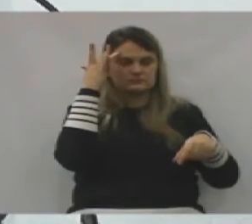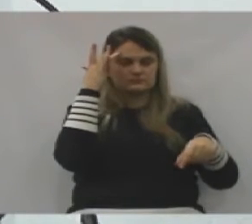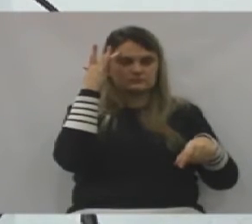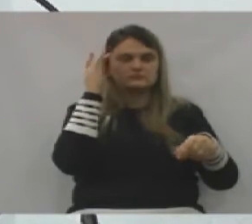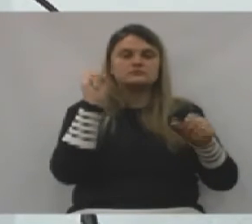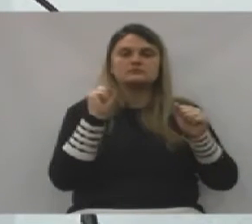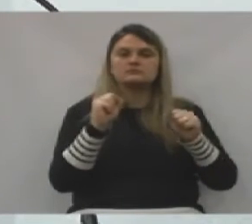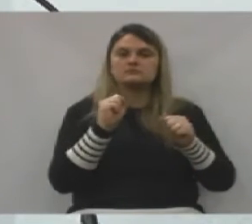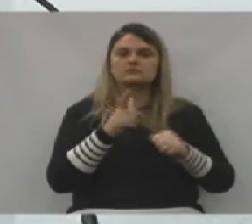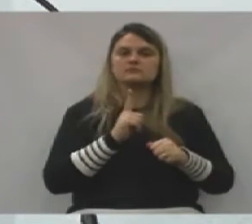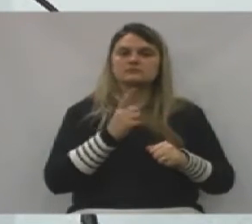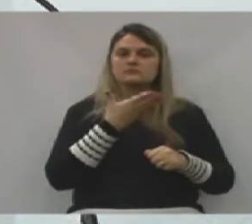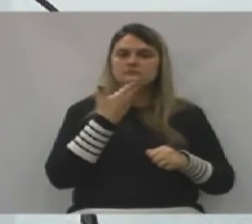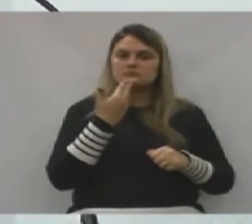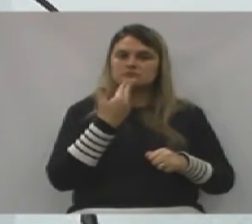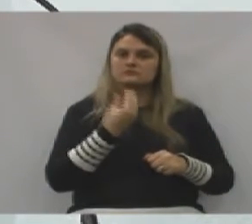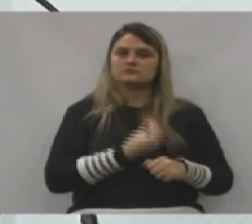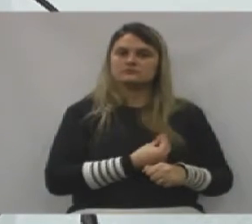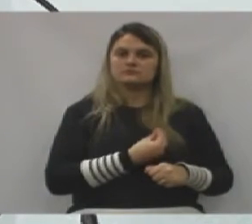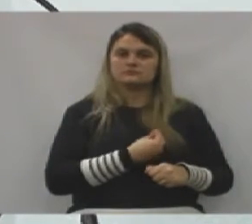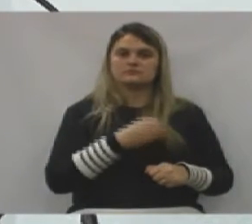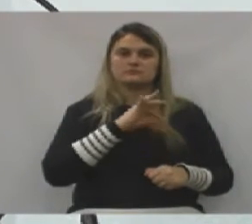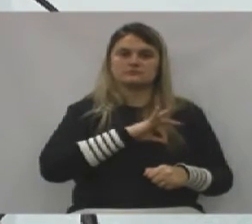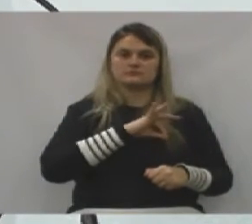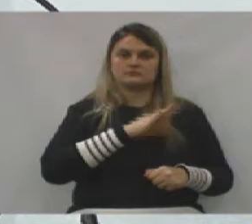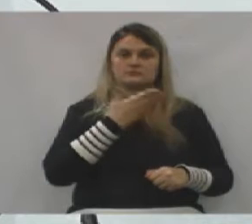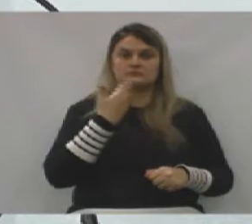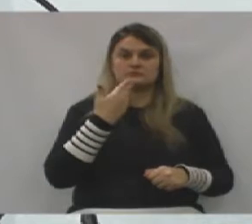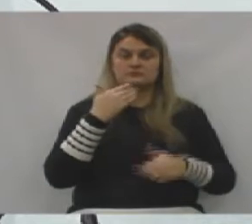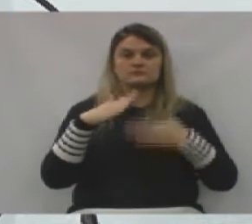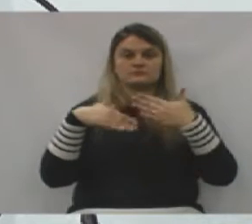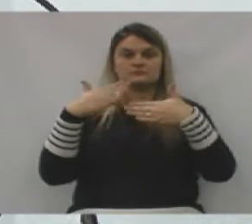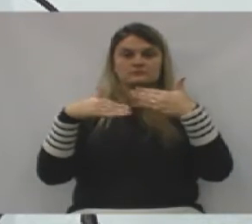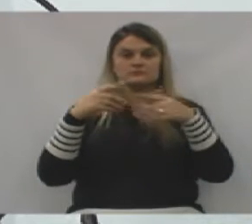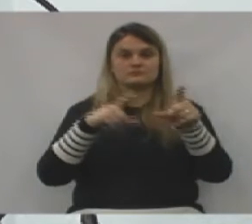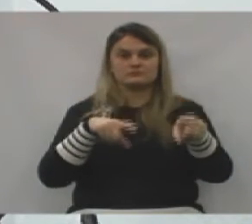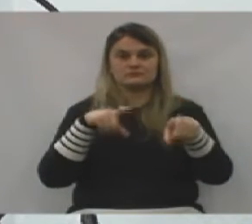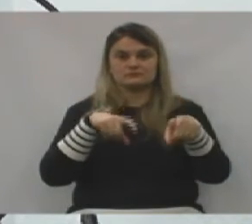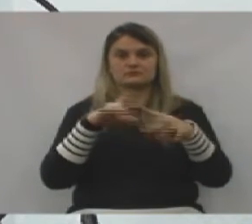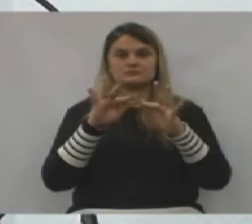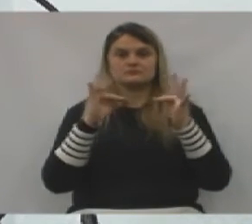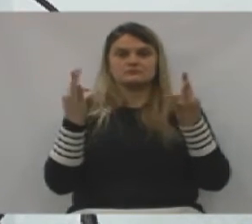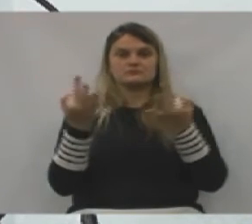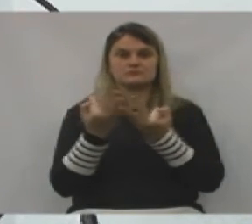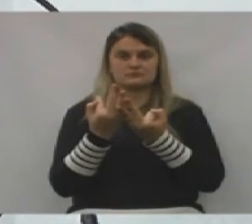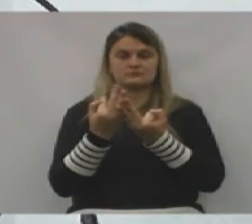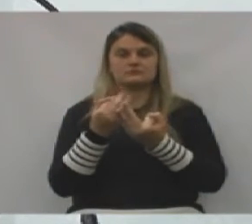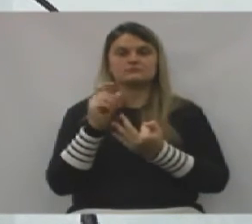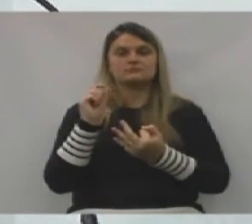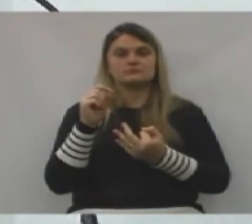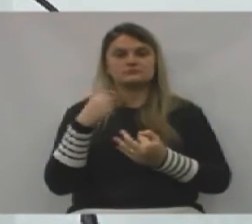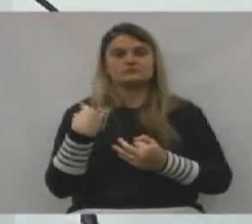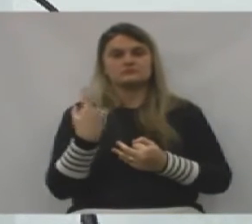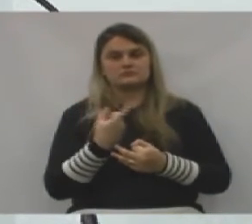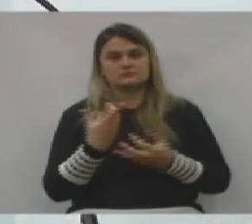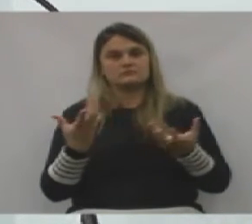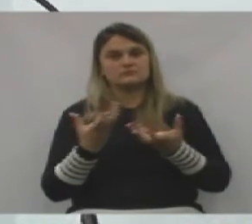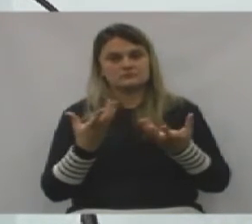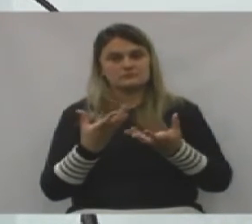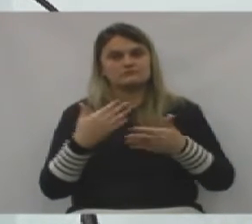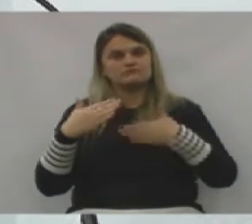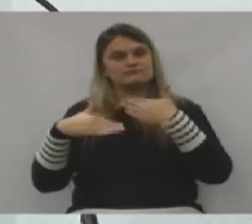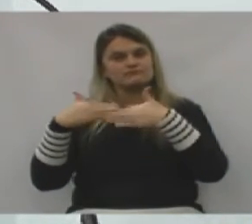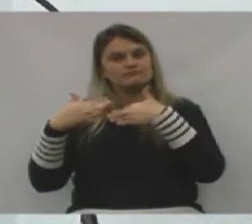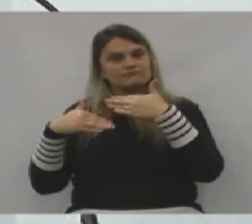campo, que poderiam ter qualidade de vida, renda, desenvolvimento da agricultura familiar, que é o que a gente está vendo,